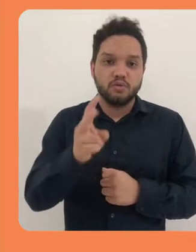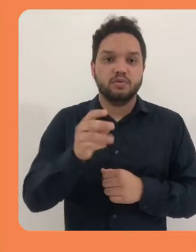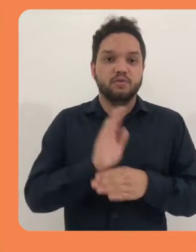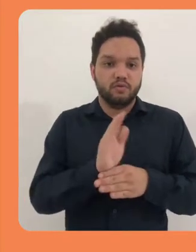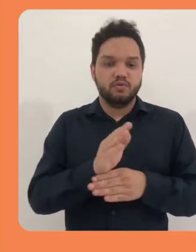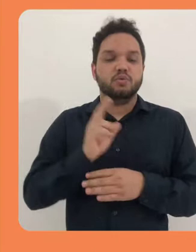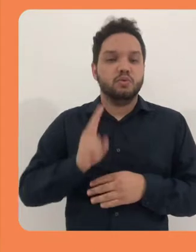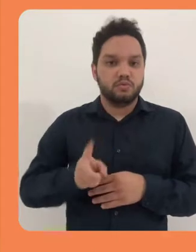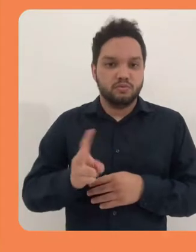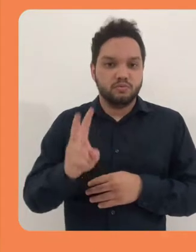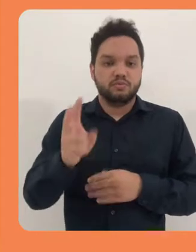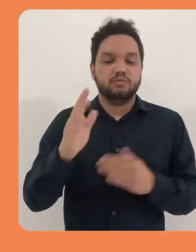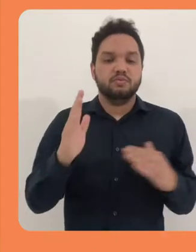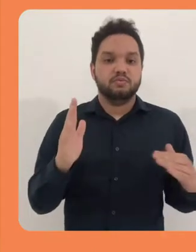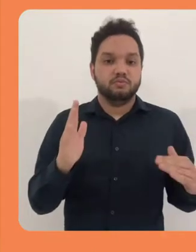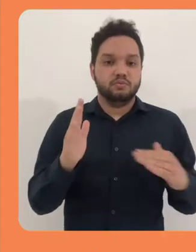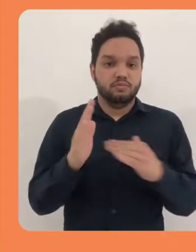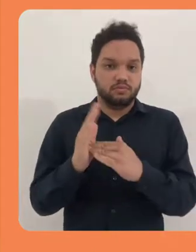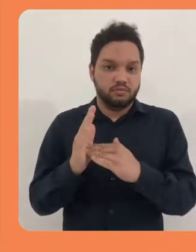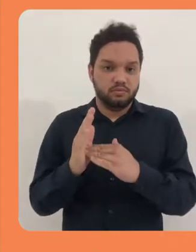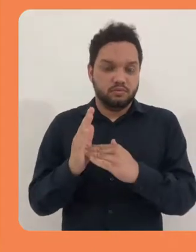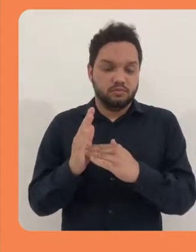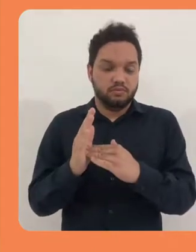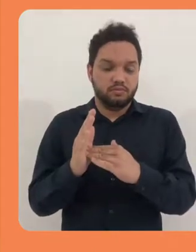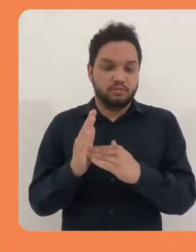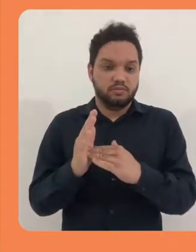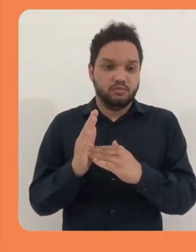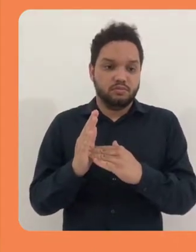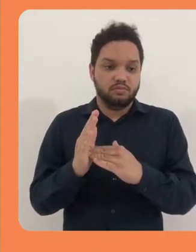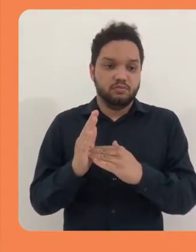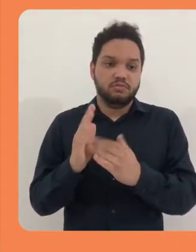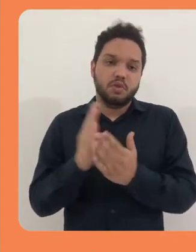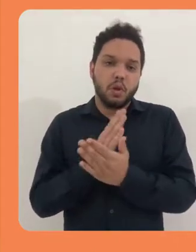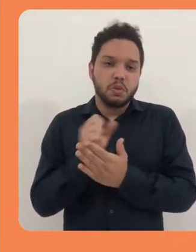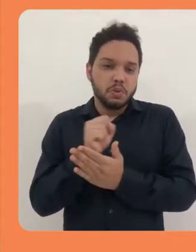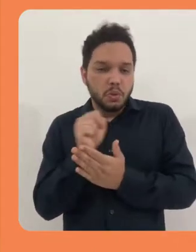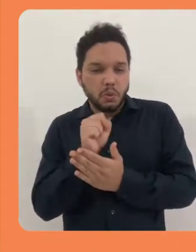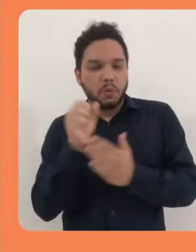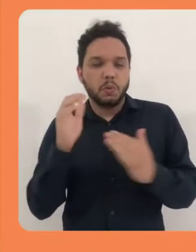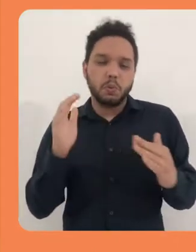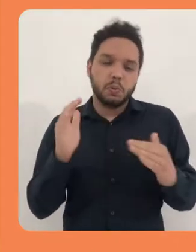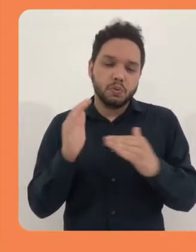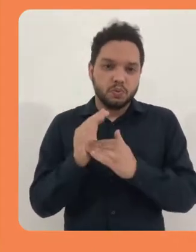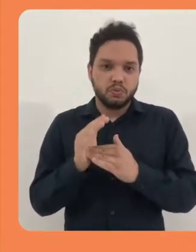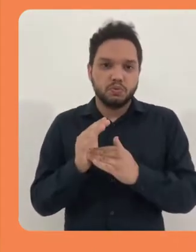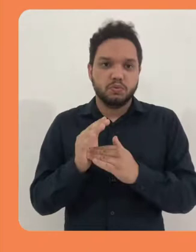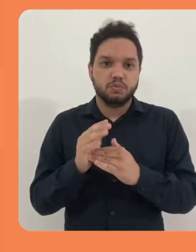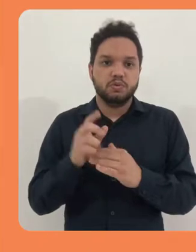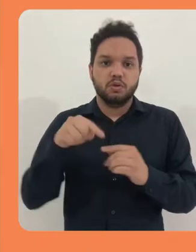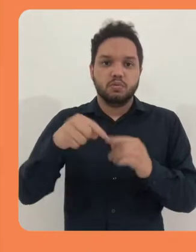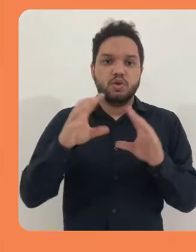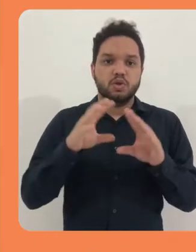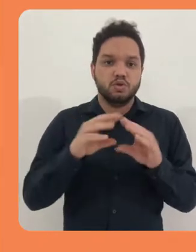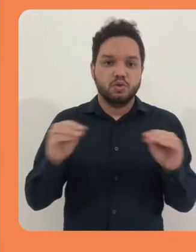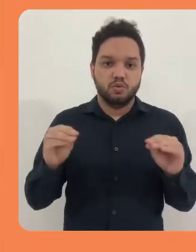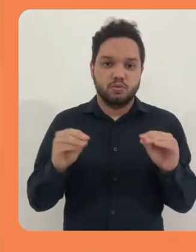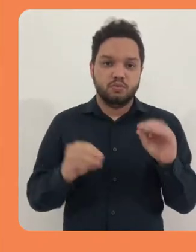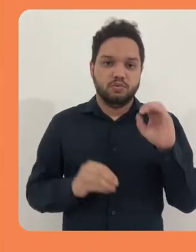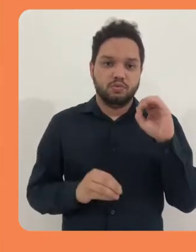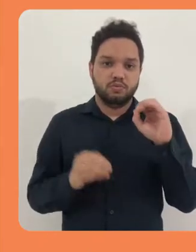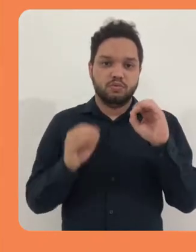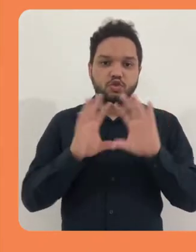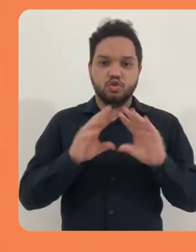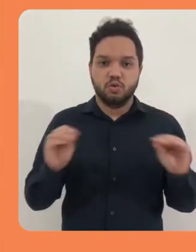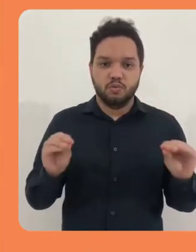até alguns segundos. Então, ele vai sumir com o botão, como nós vimos anteriormente.